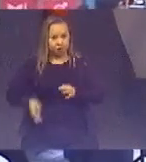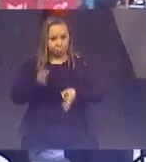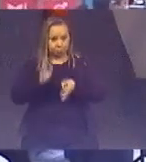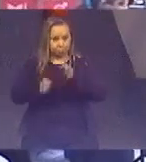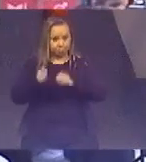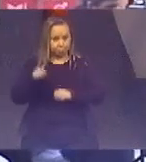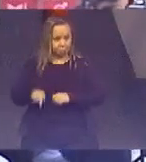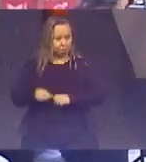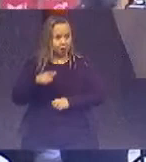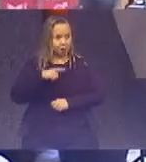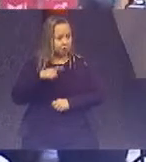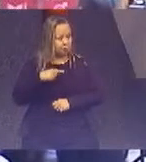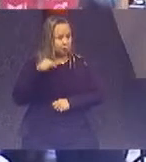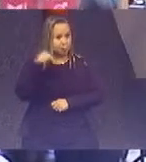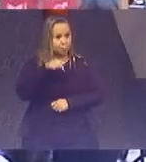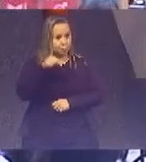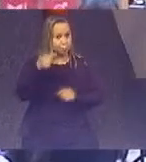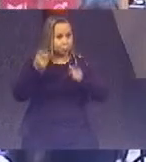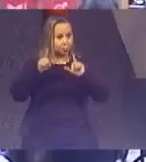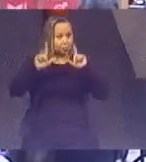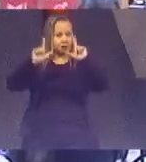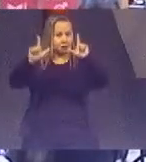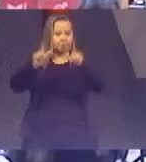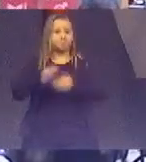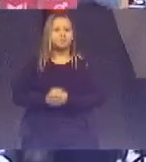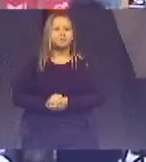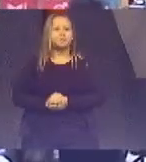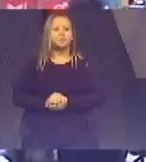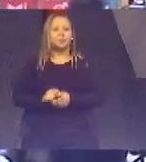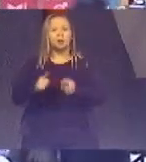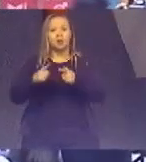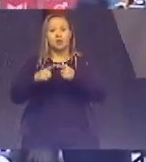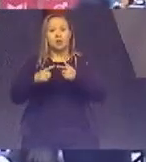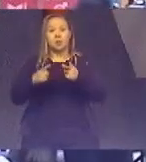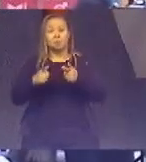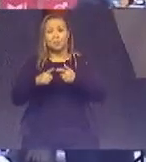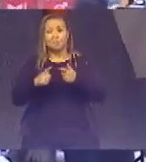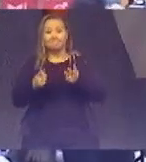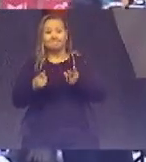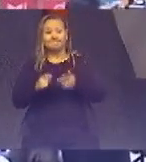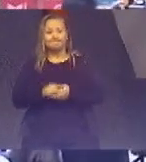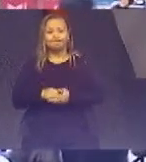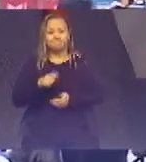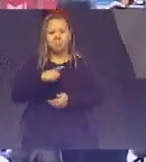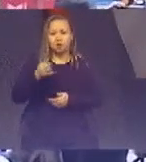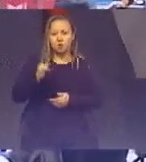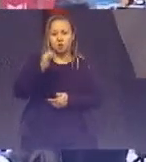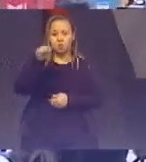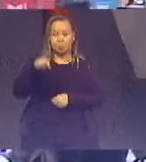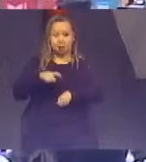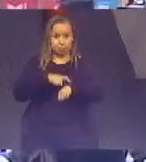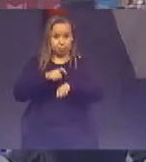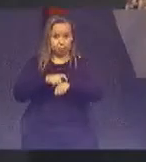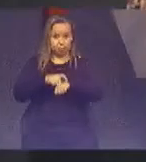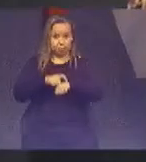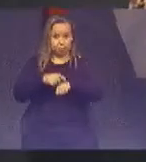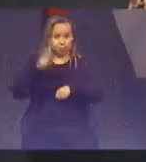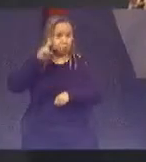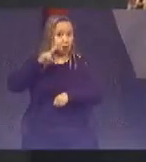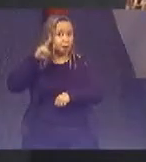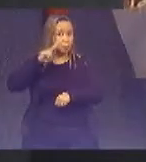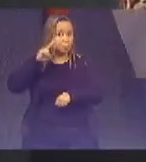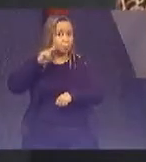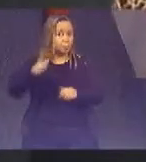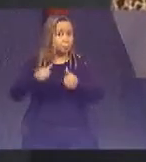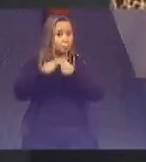painel, o Corregedor Nacional de Justiça, mas realçar a importância de, momento, que considero histórico, estarmos